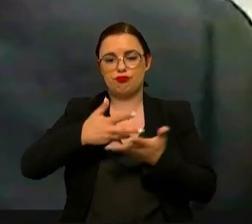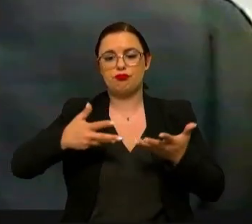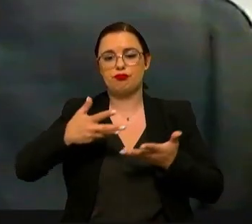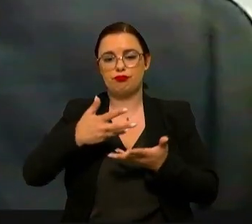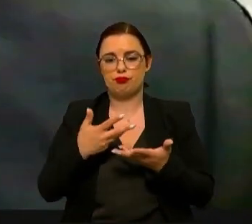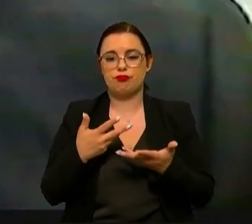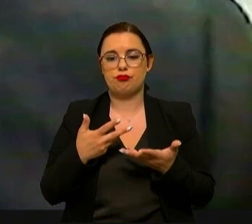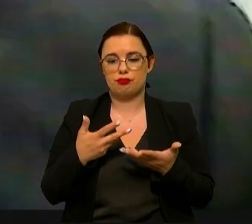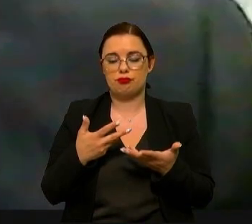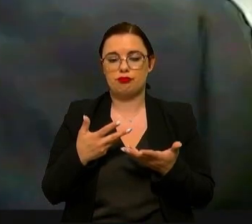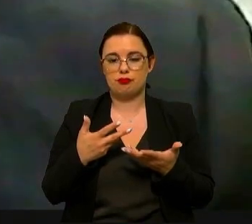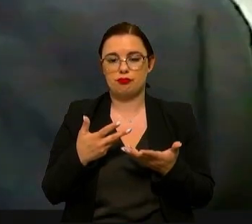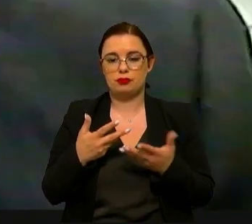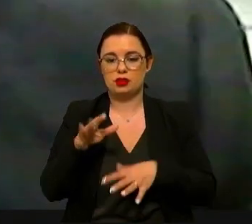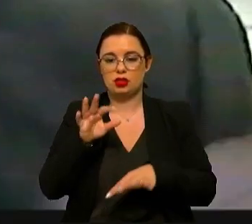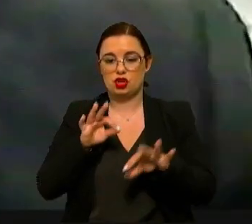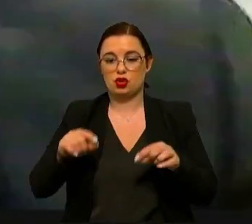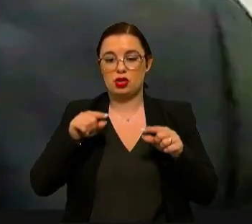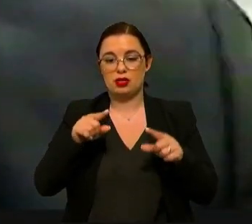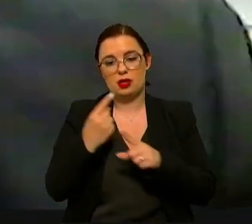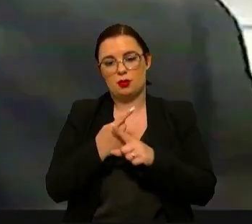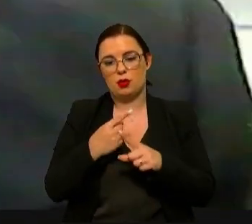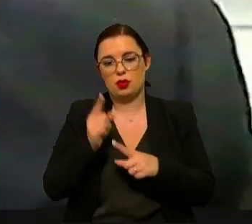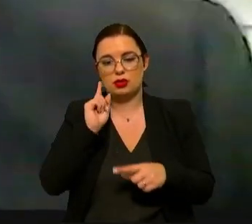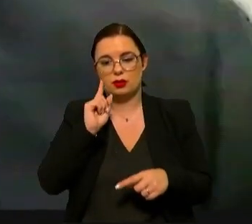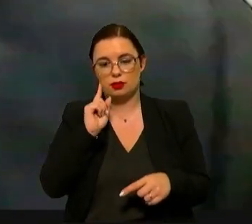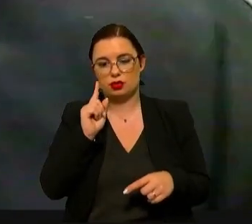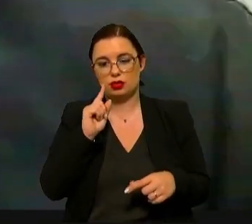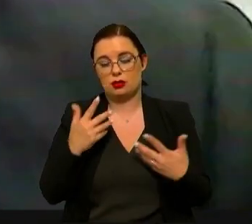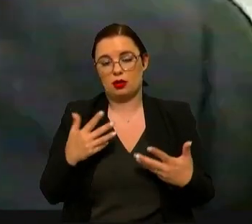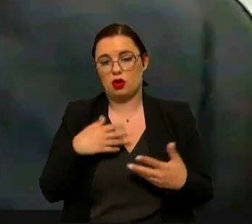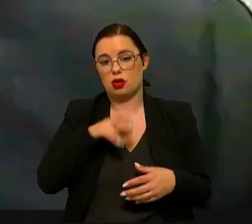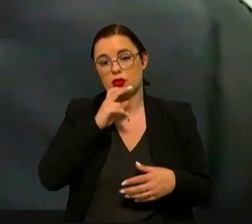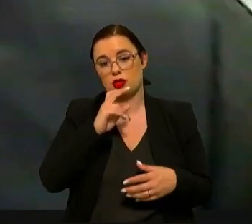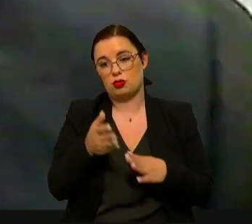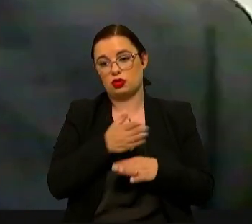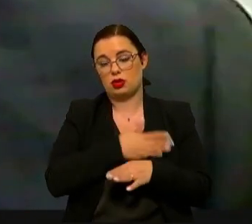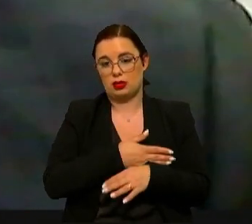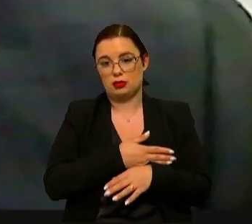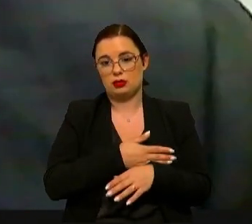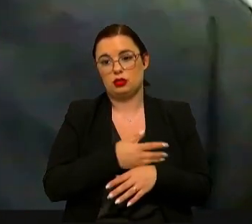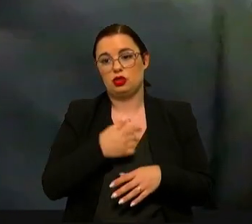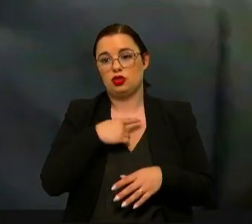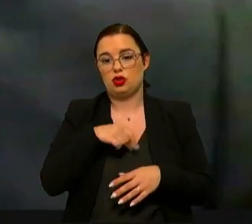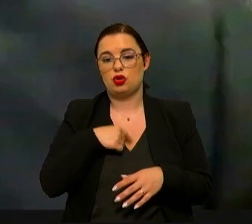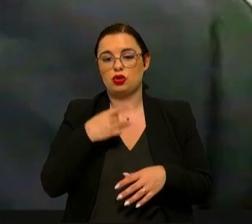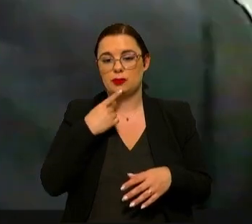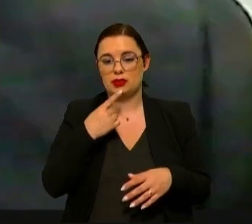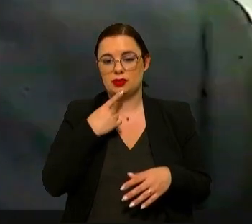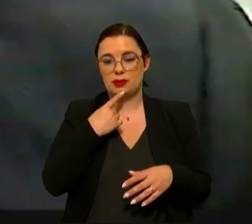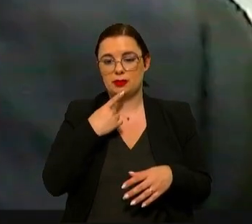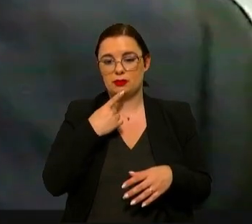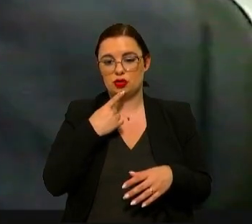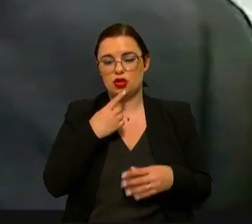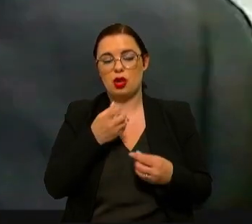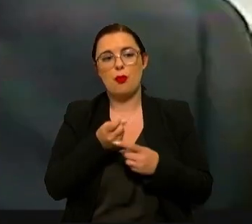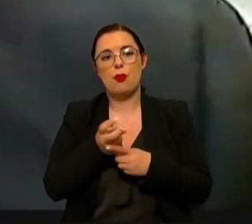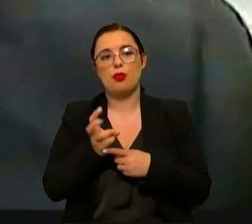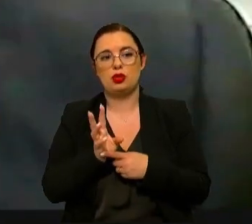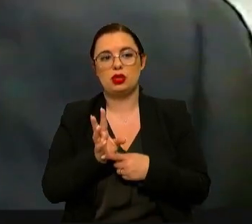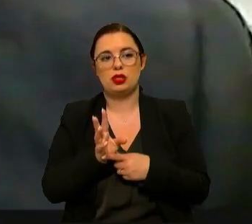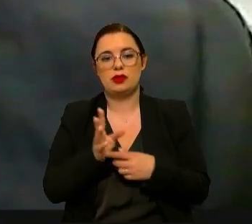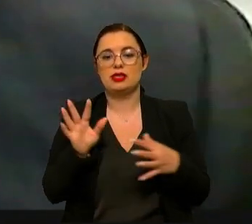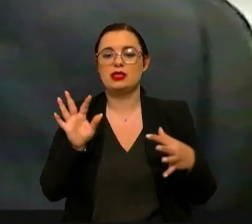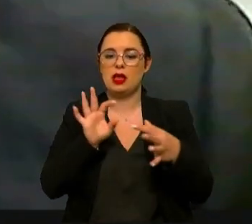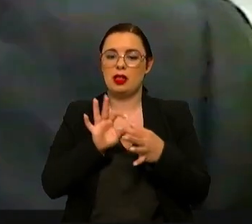das coisas isso é um fator crítico ainda agora na resposta anterior percebemos e muitas vezes a